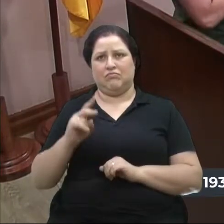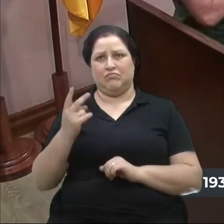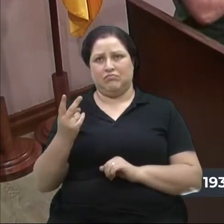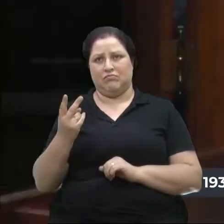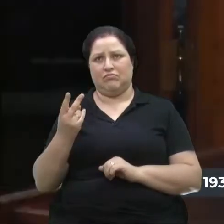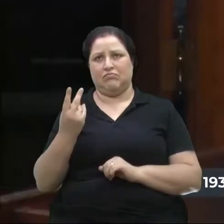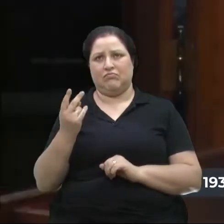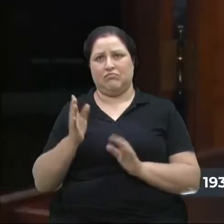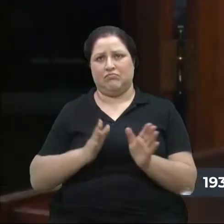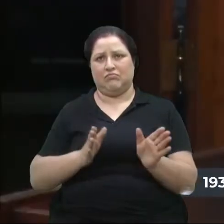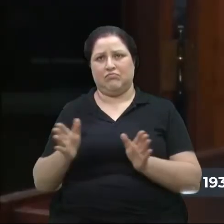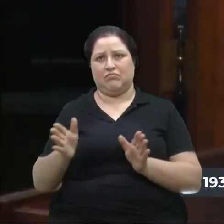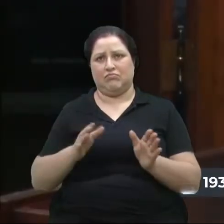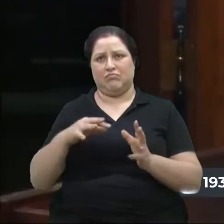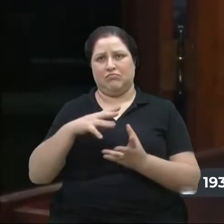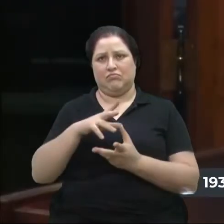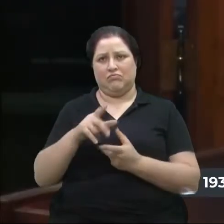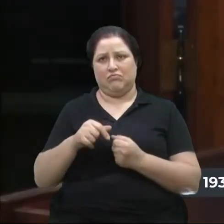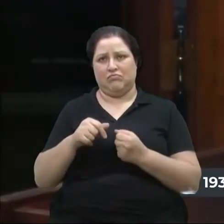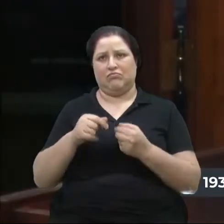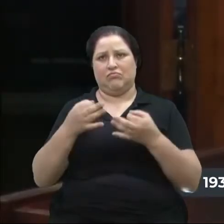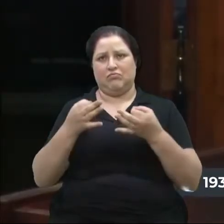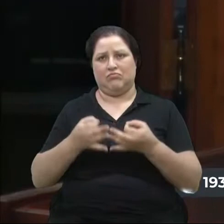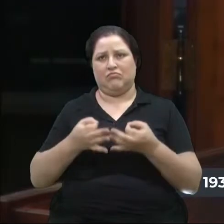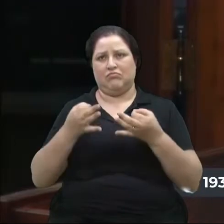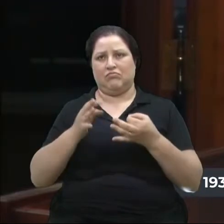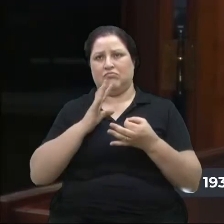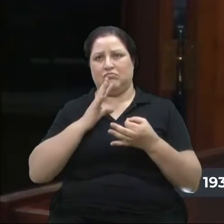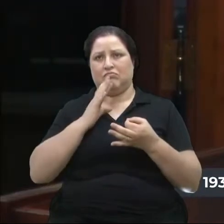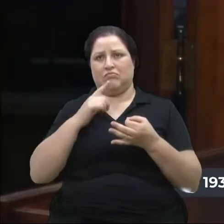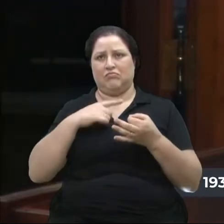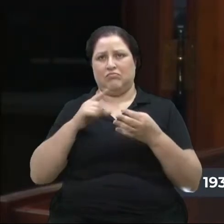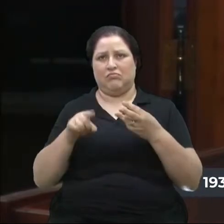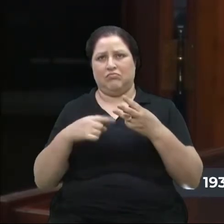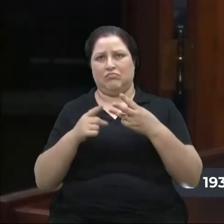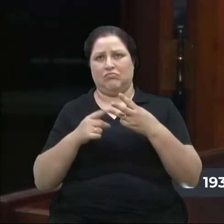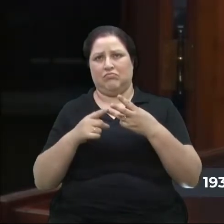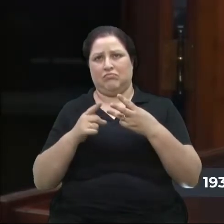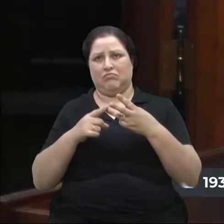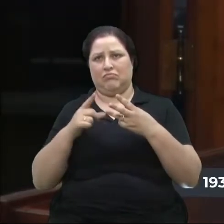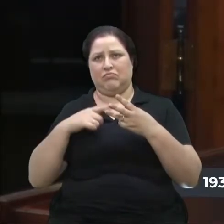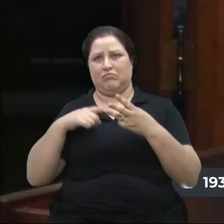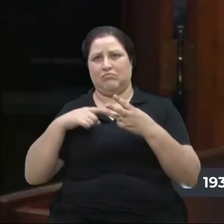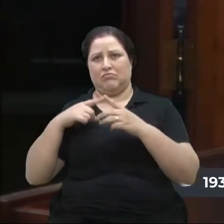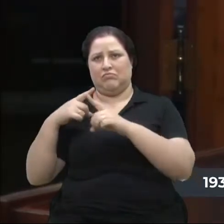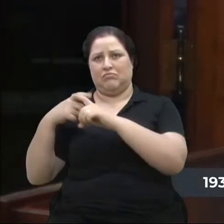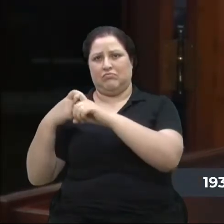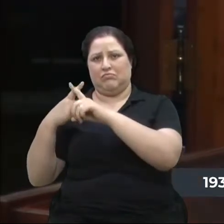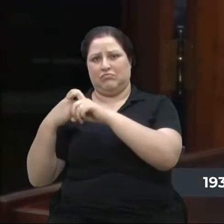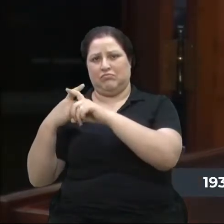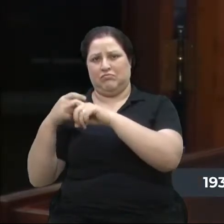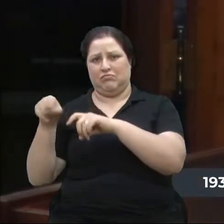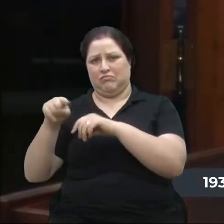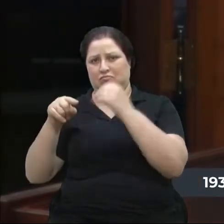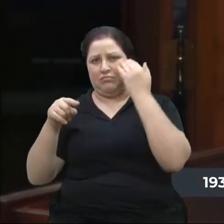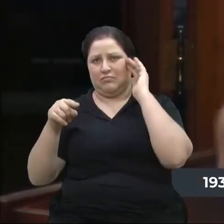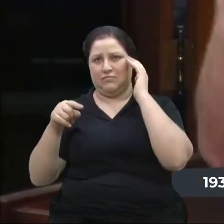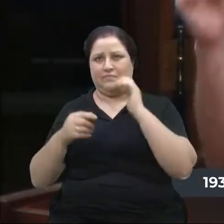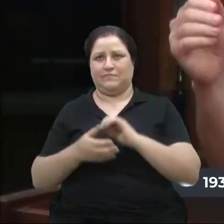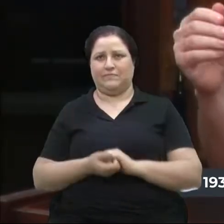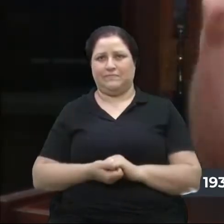alternativas no mundo civilizadas conhecidas. Tem a terceira, mas eu botei um asterisco que vocês já vão entender. Bom,